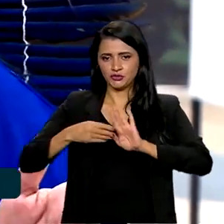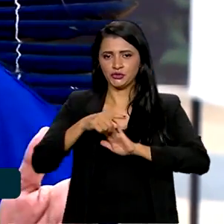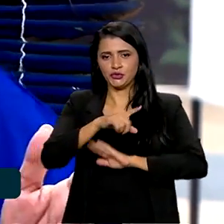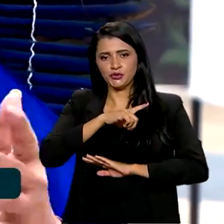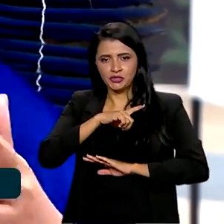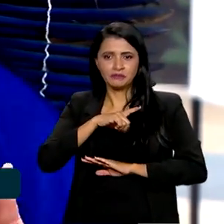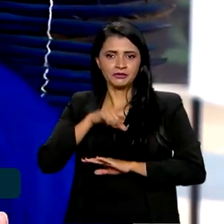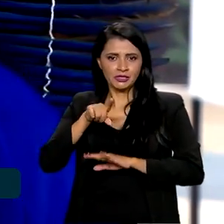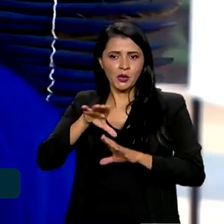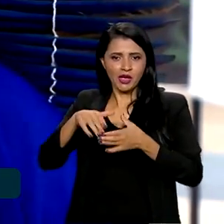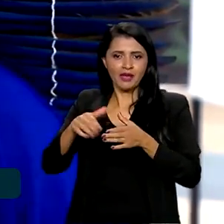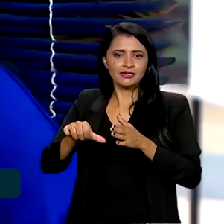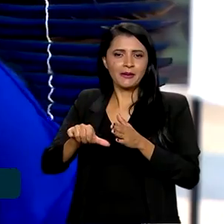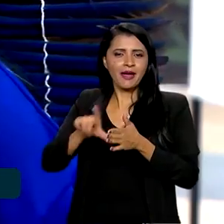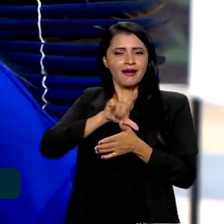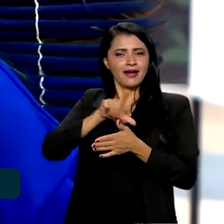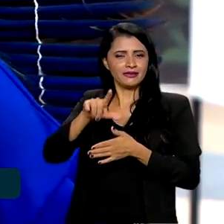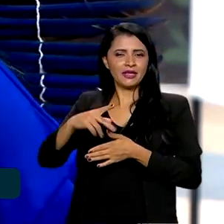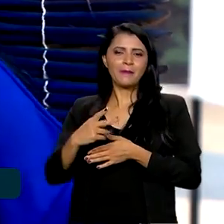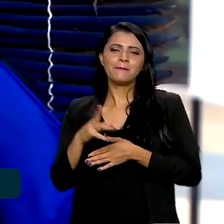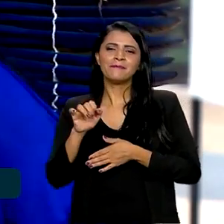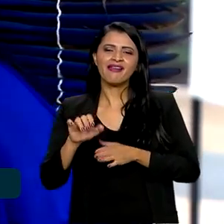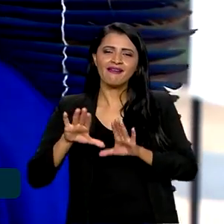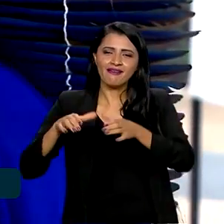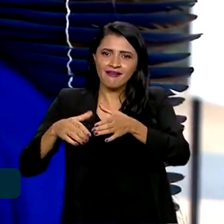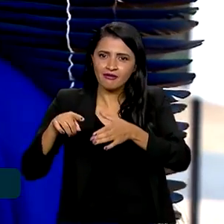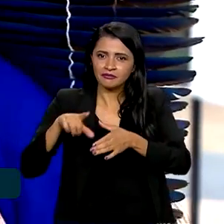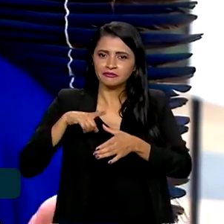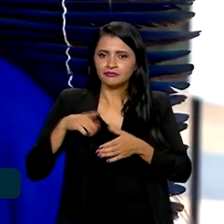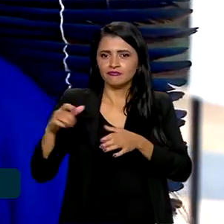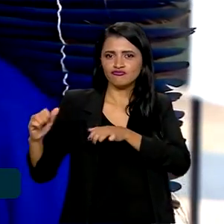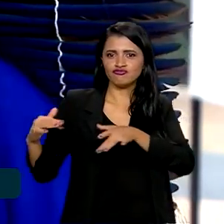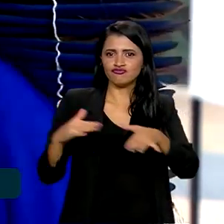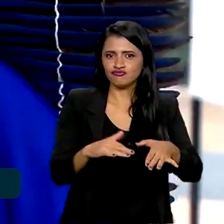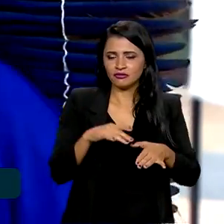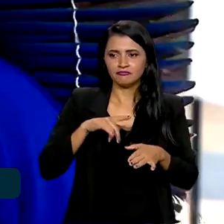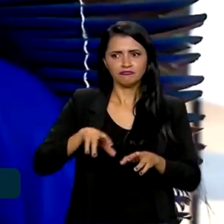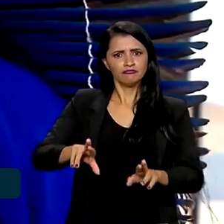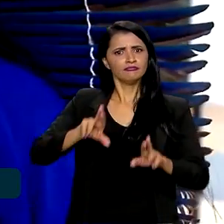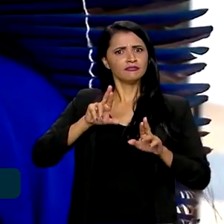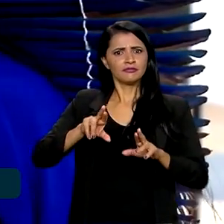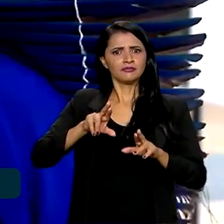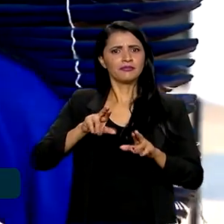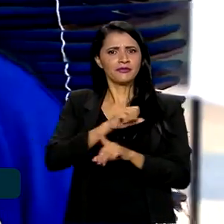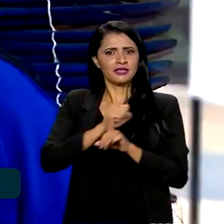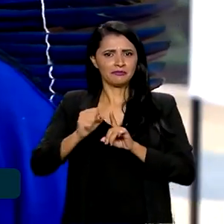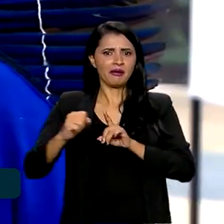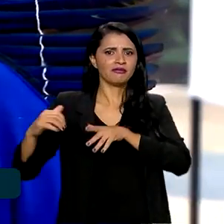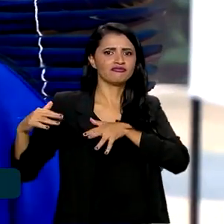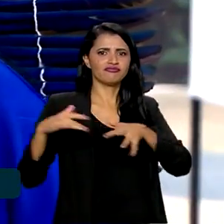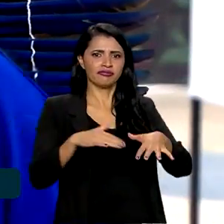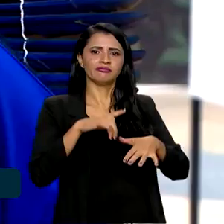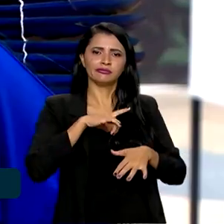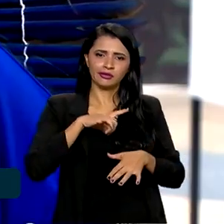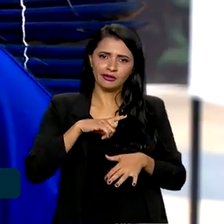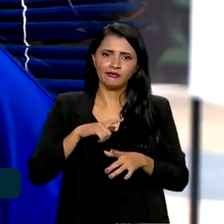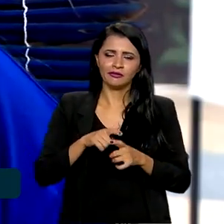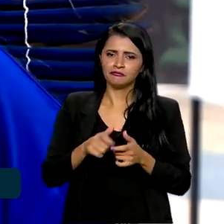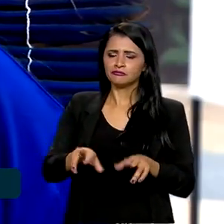essa pré-cúpula, né? Que superou as expectativas de participação social, de uma